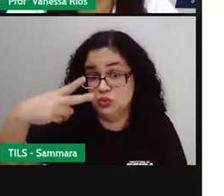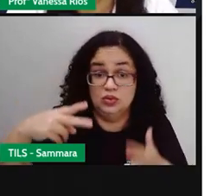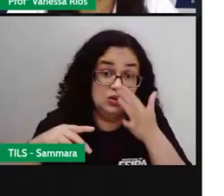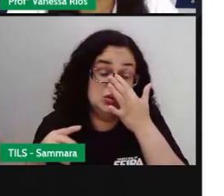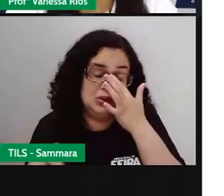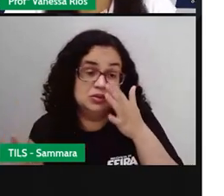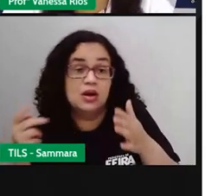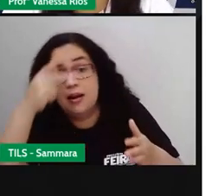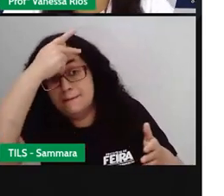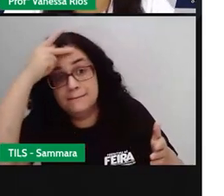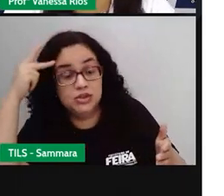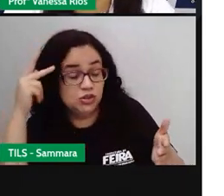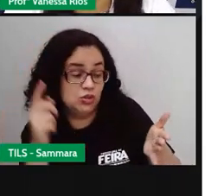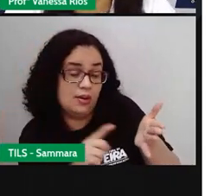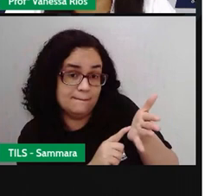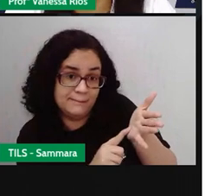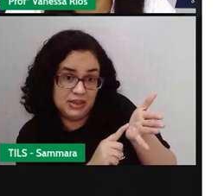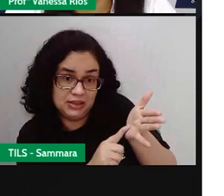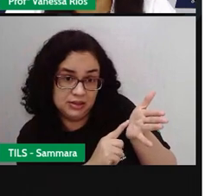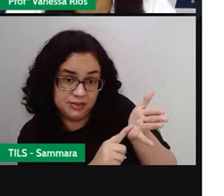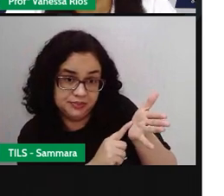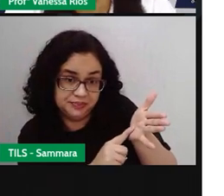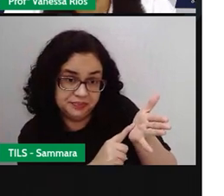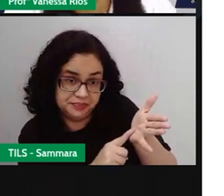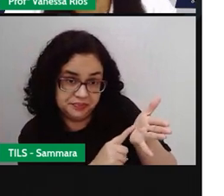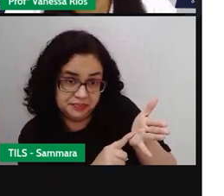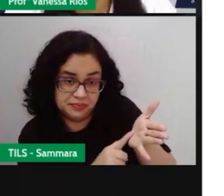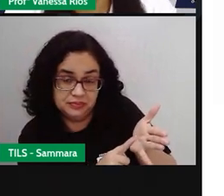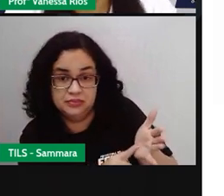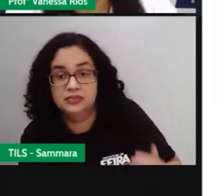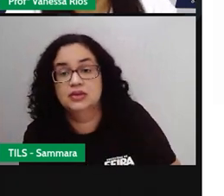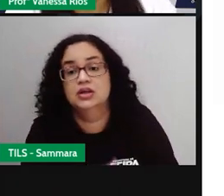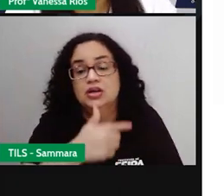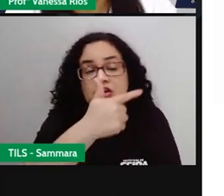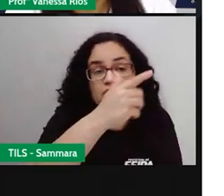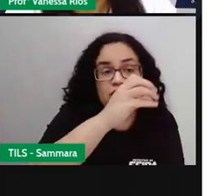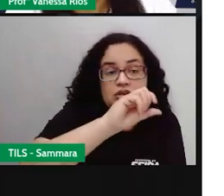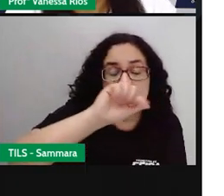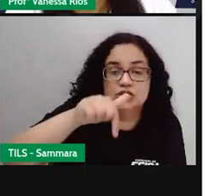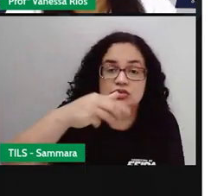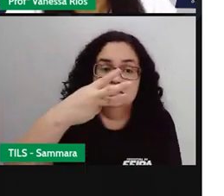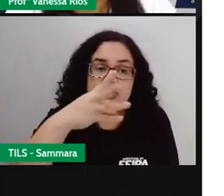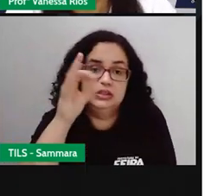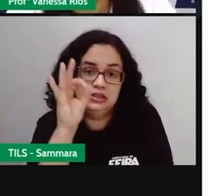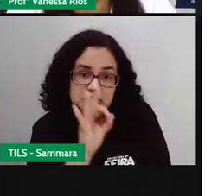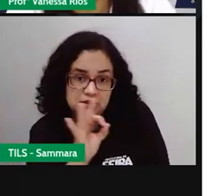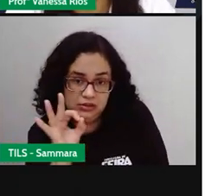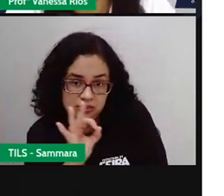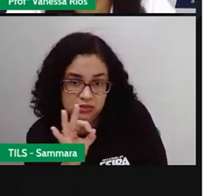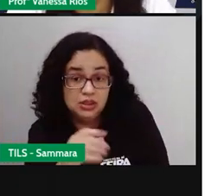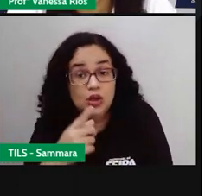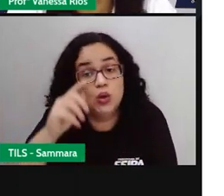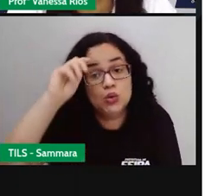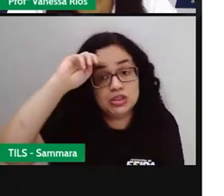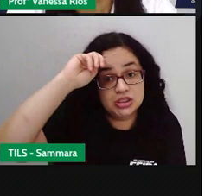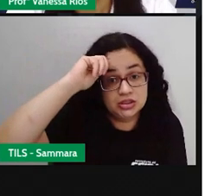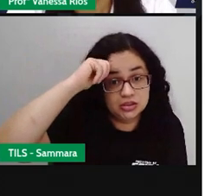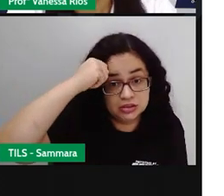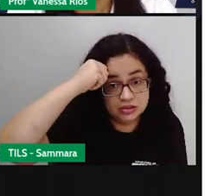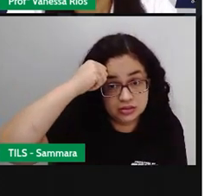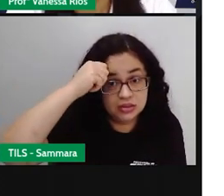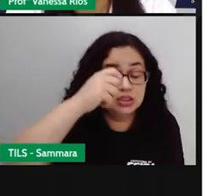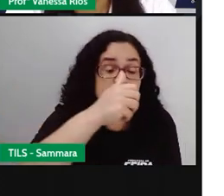ficaram as pessoas que se declararam brancas, com 20,3%, os negros,